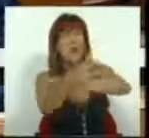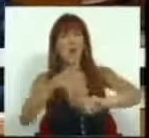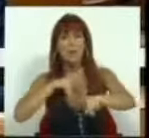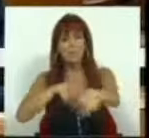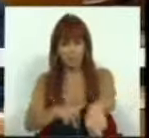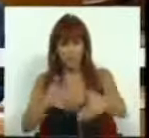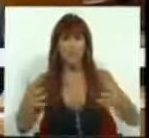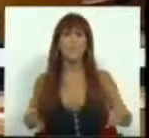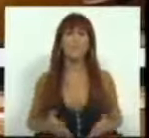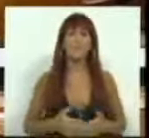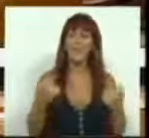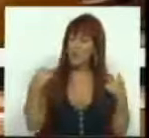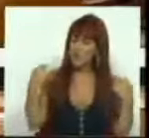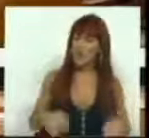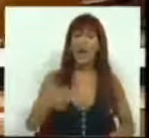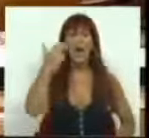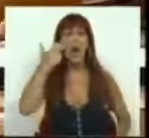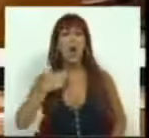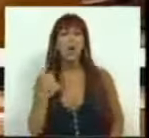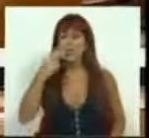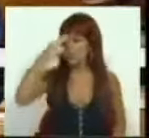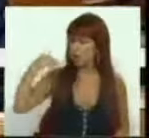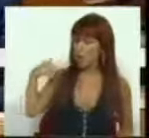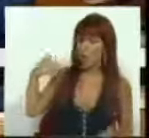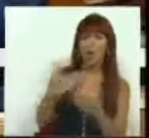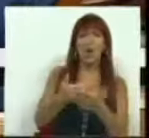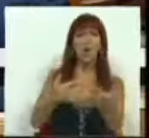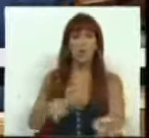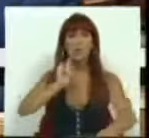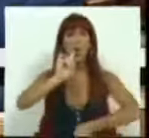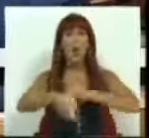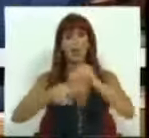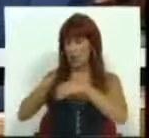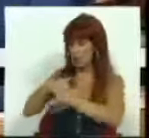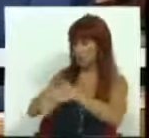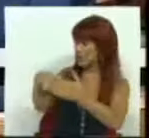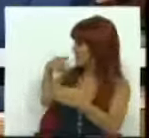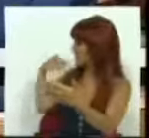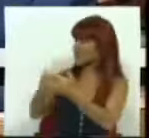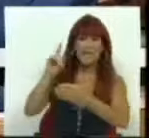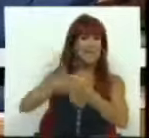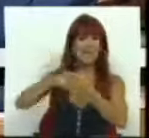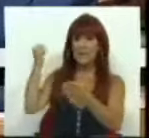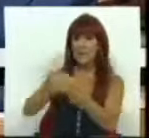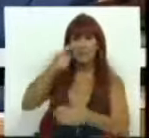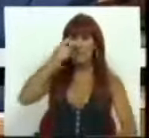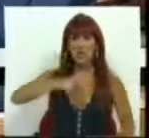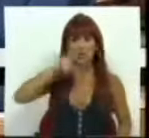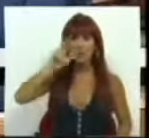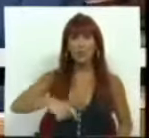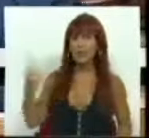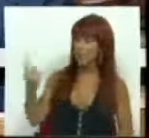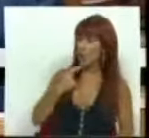em Portugal. Temos orgulho na nossa história e naquilo que fizemos sempre que os portugueses